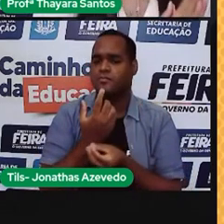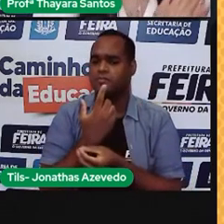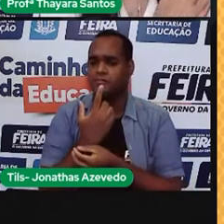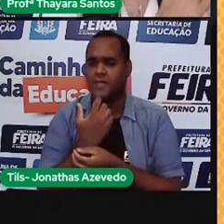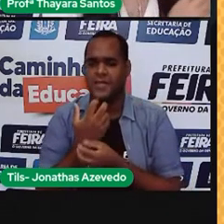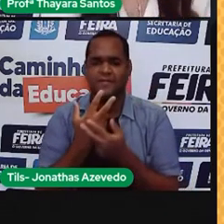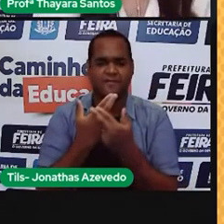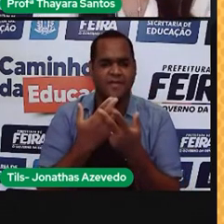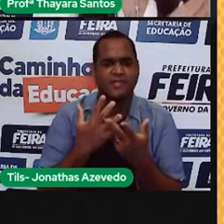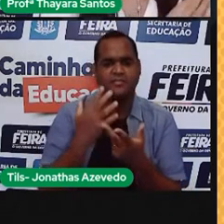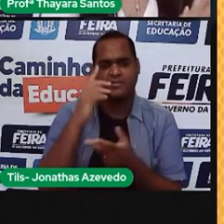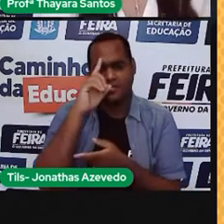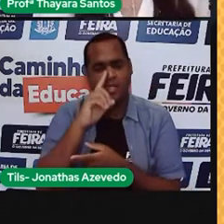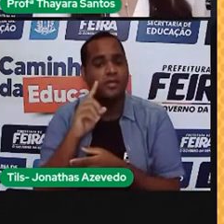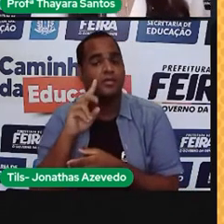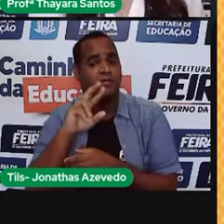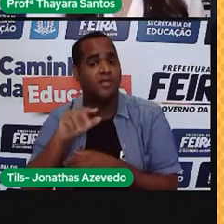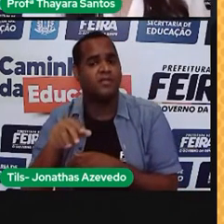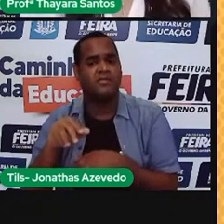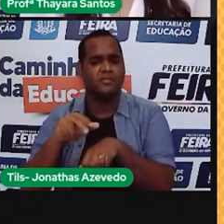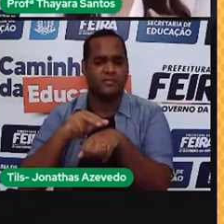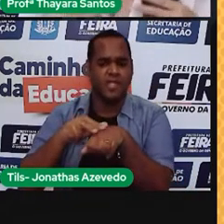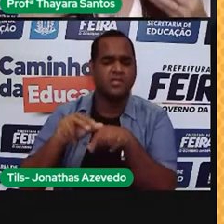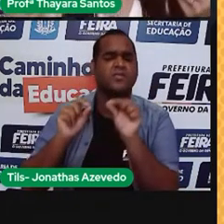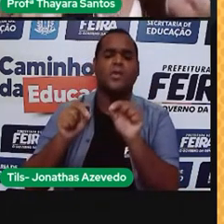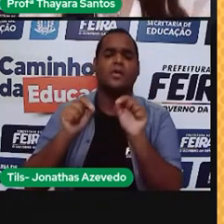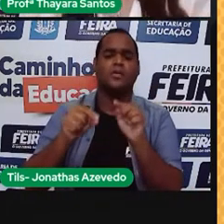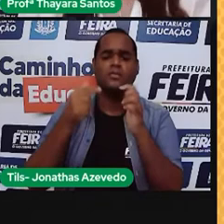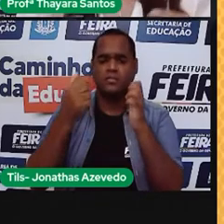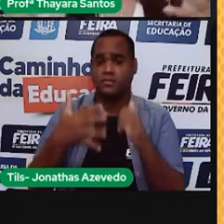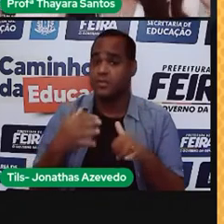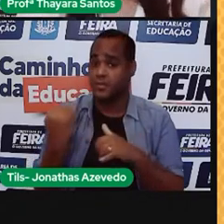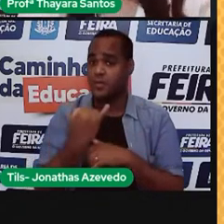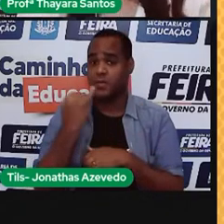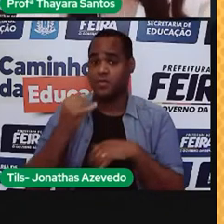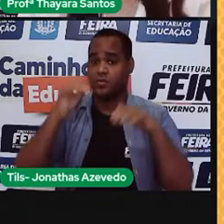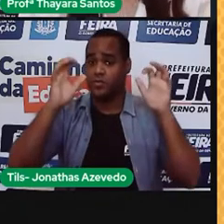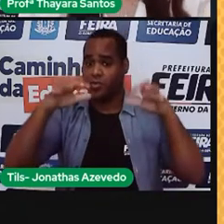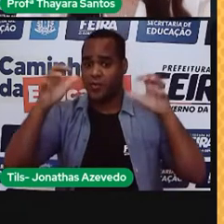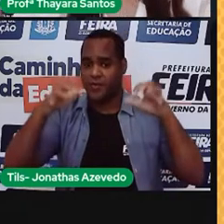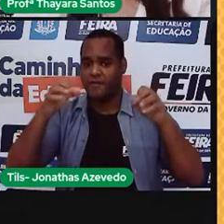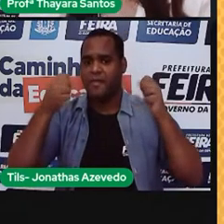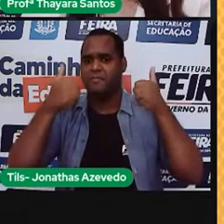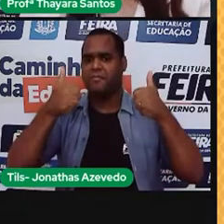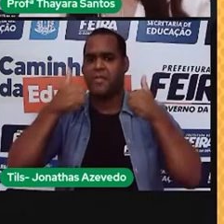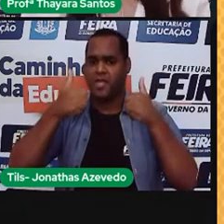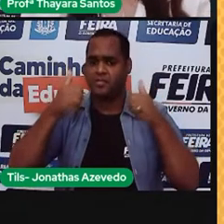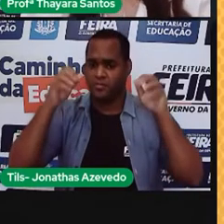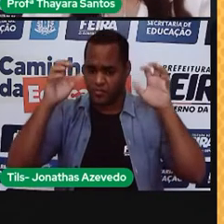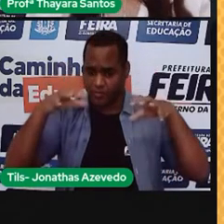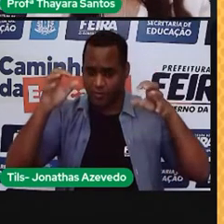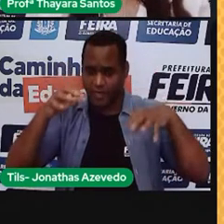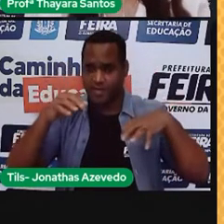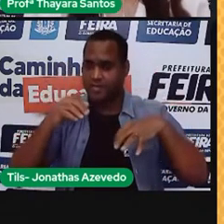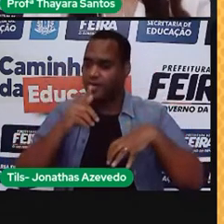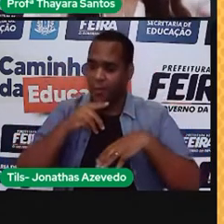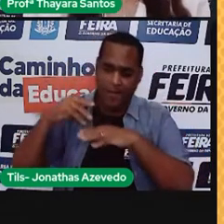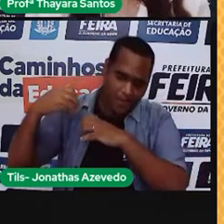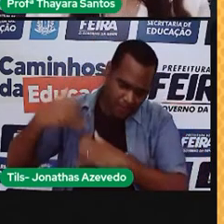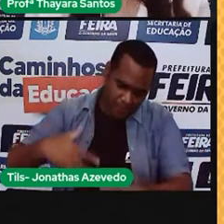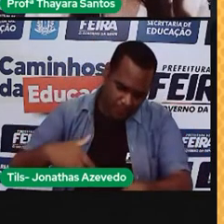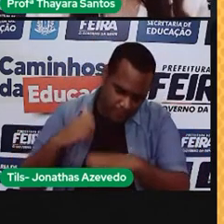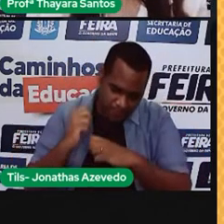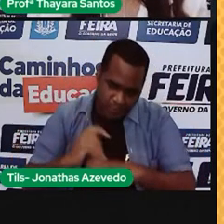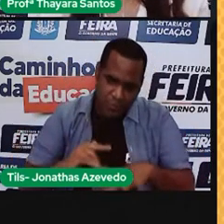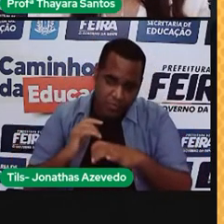que estão ali para a geração de energia. Então, se está chovendo muito naquele lugar onde tem as usinas hidrelétricas, que é a